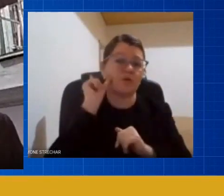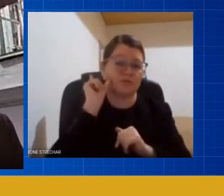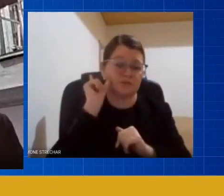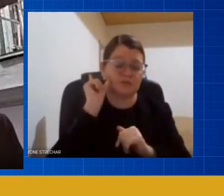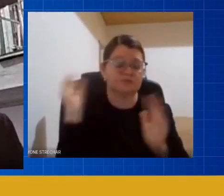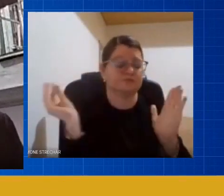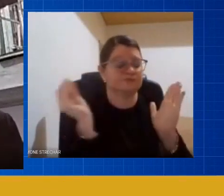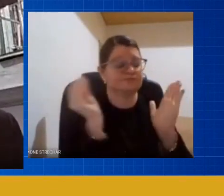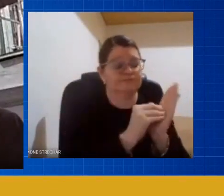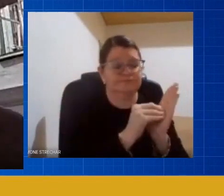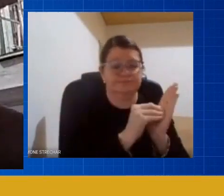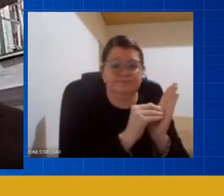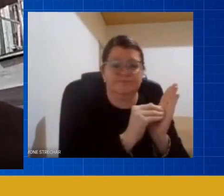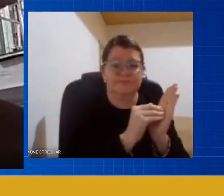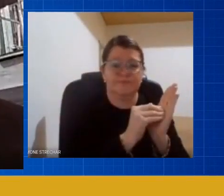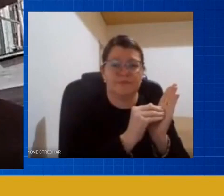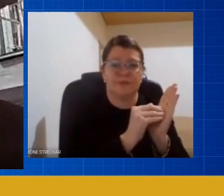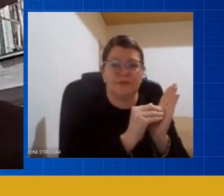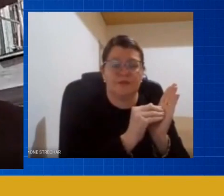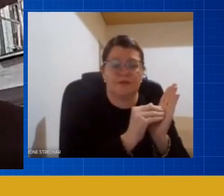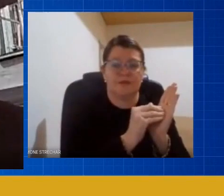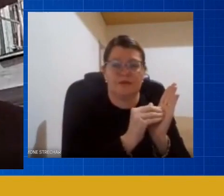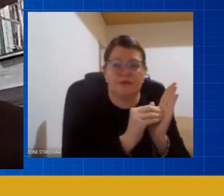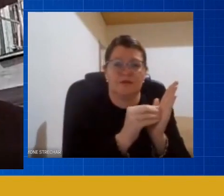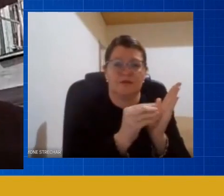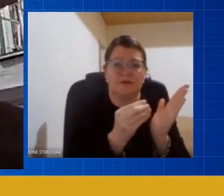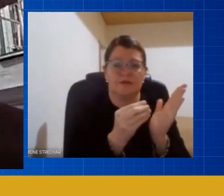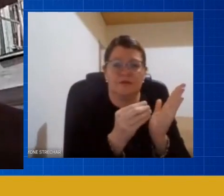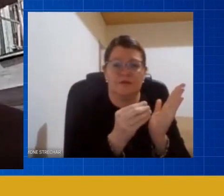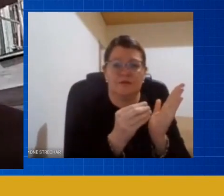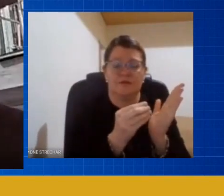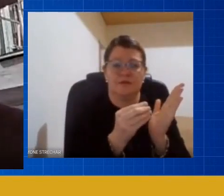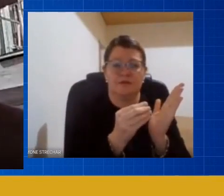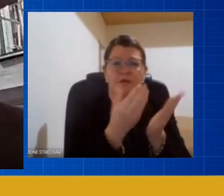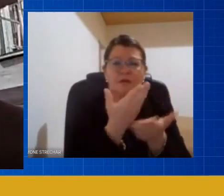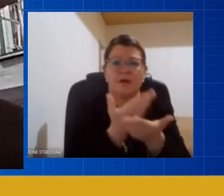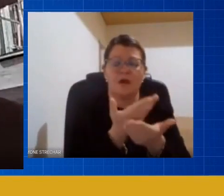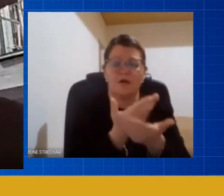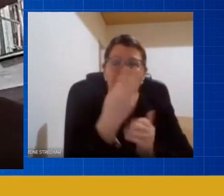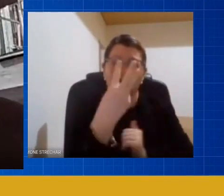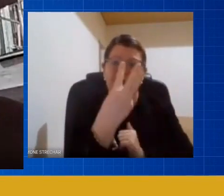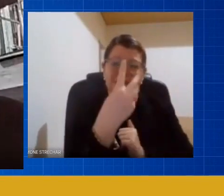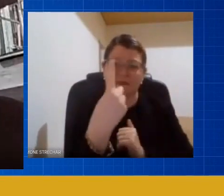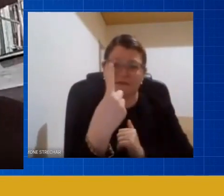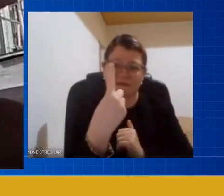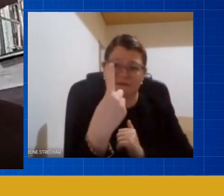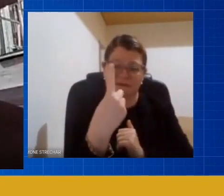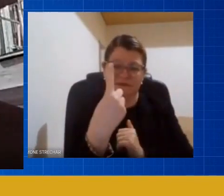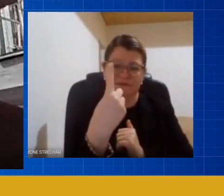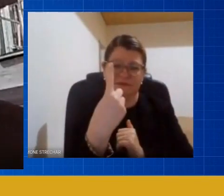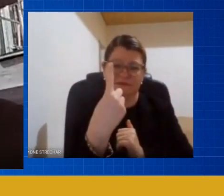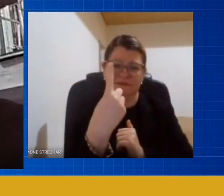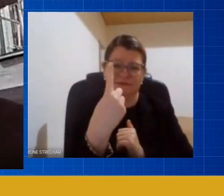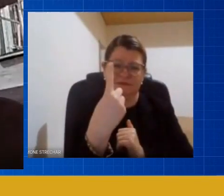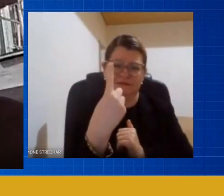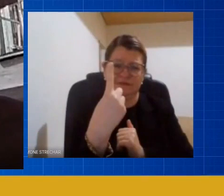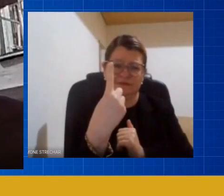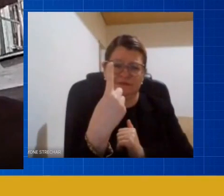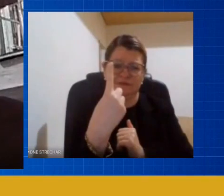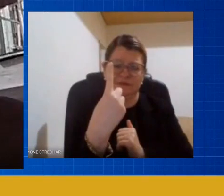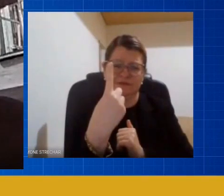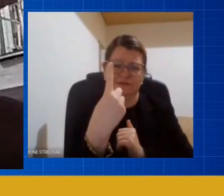né ou seja suspender o decreto vencia agora no dia 31 e o novo já